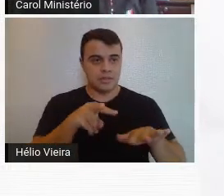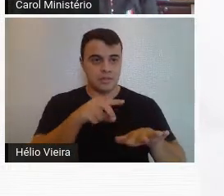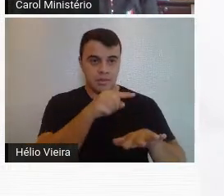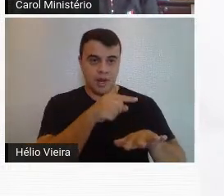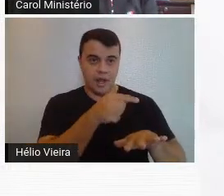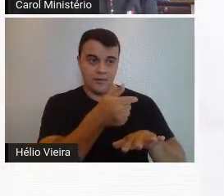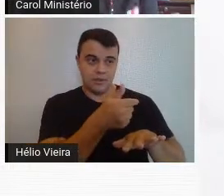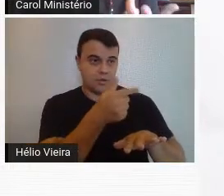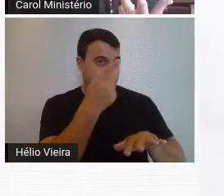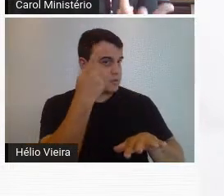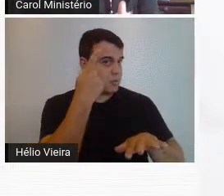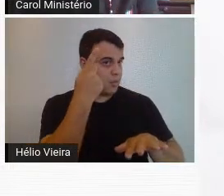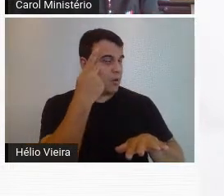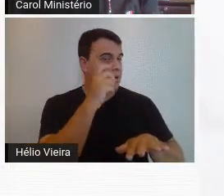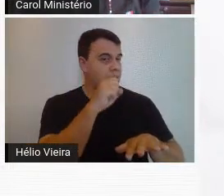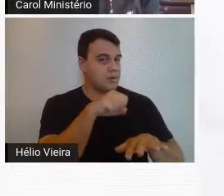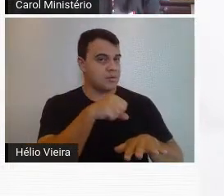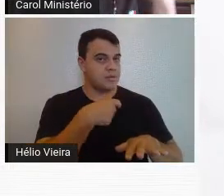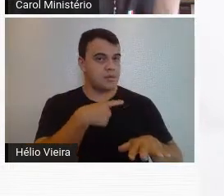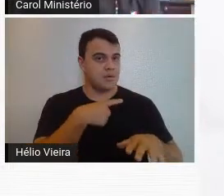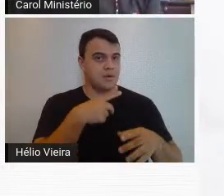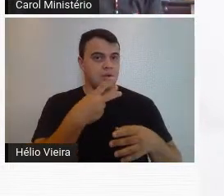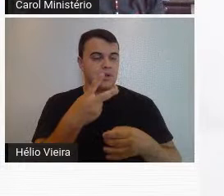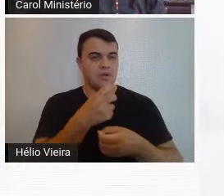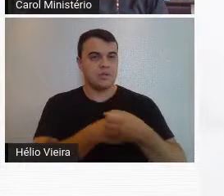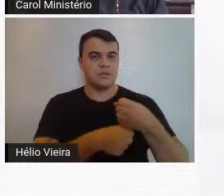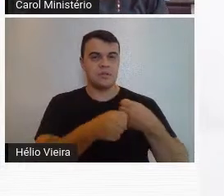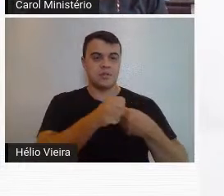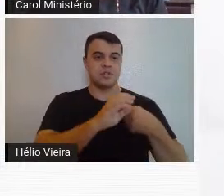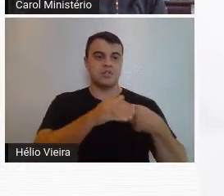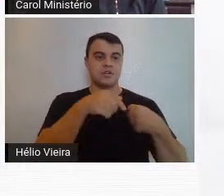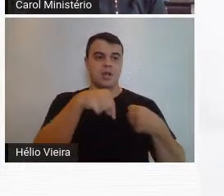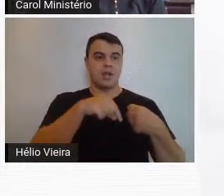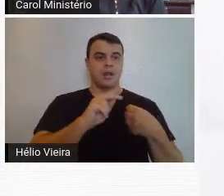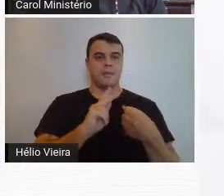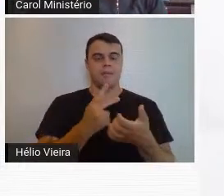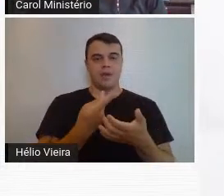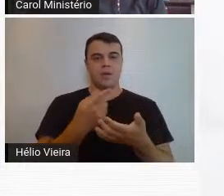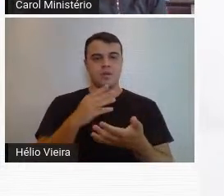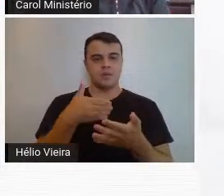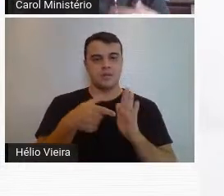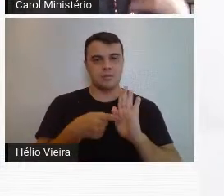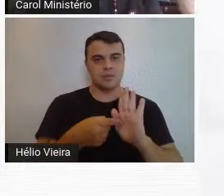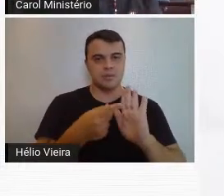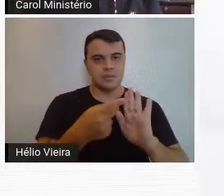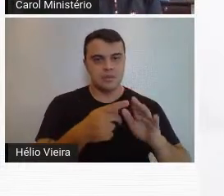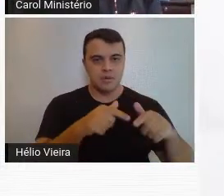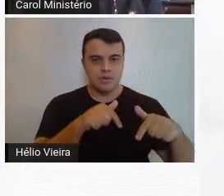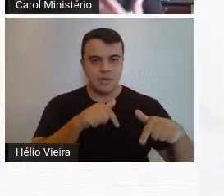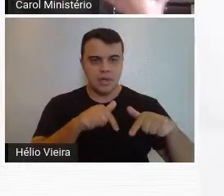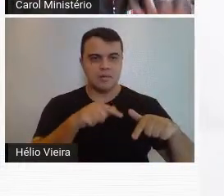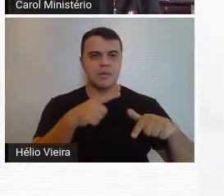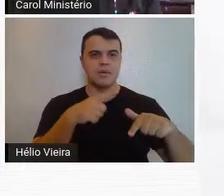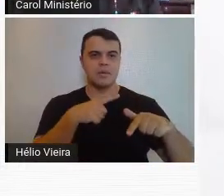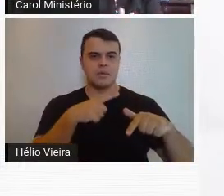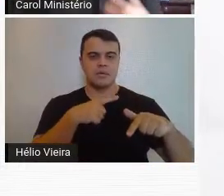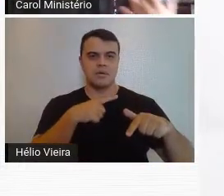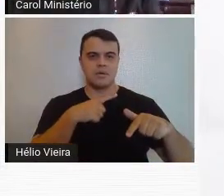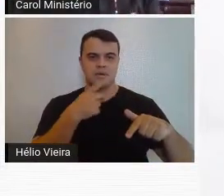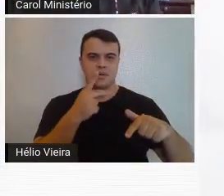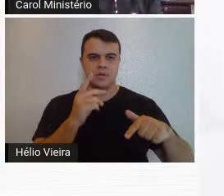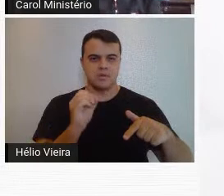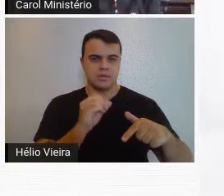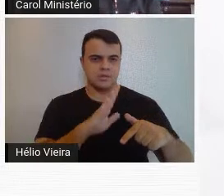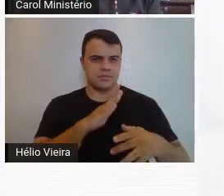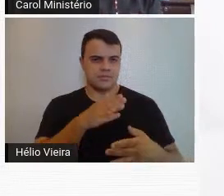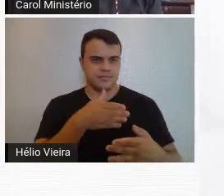1922 em São Paulo e ela, dois anos antes, já estava aqui em Belo Horizonte mostrando seus trabalhos com essas tendências